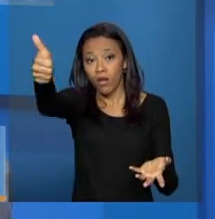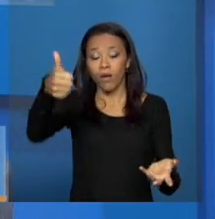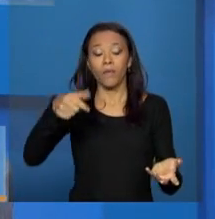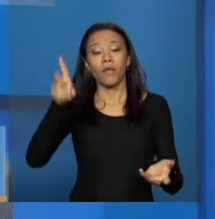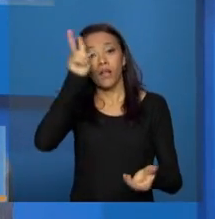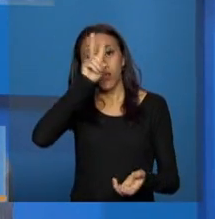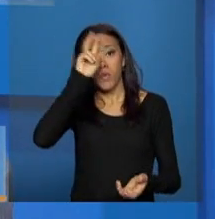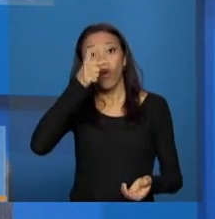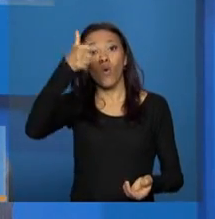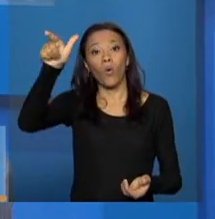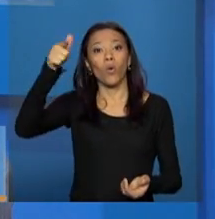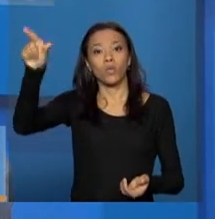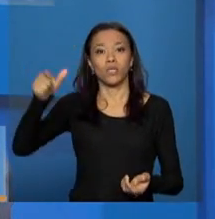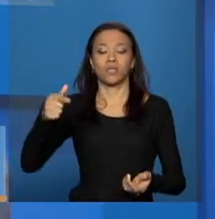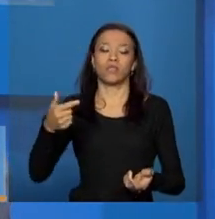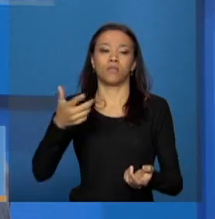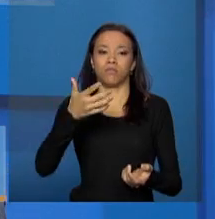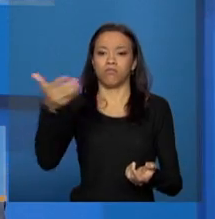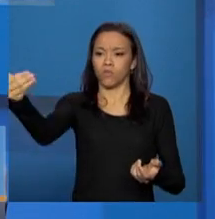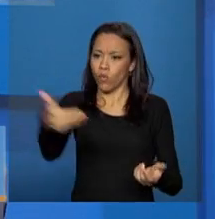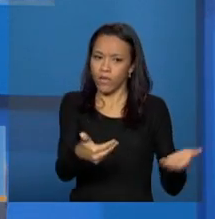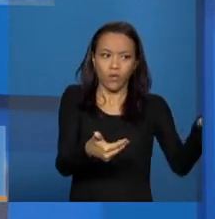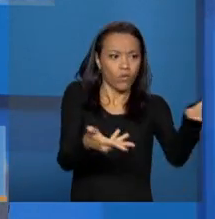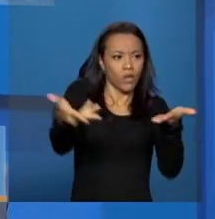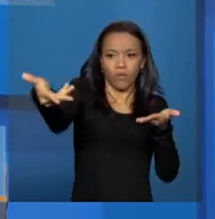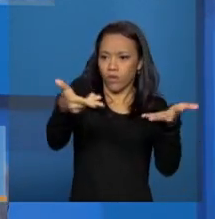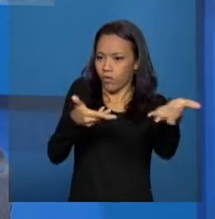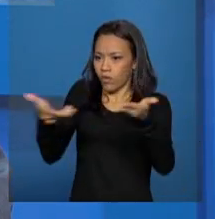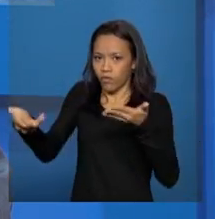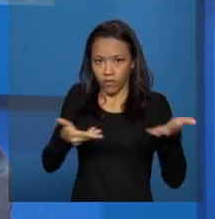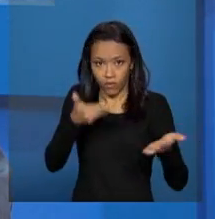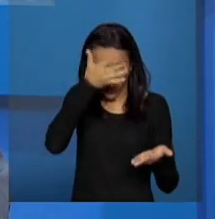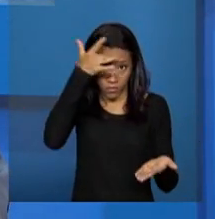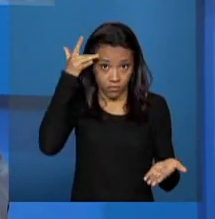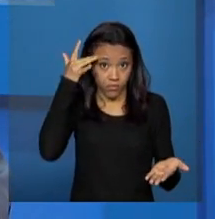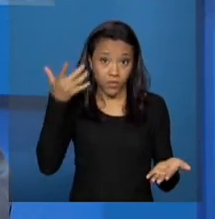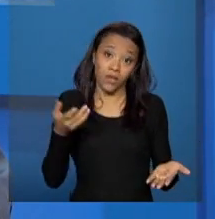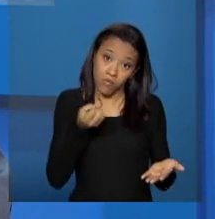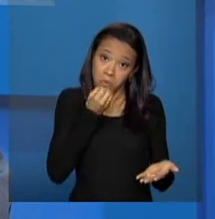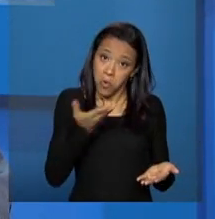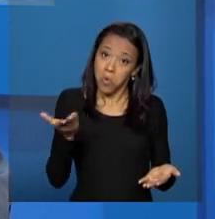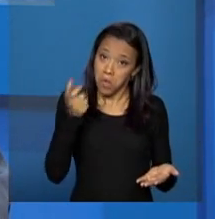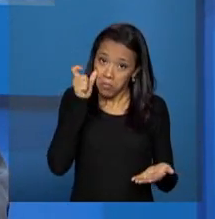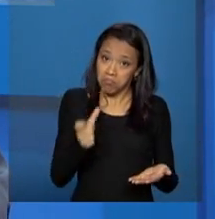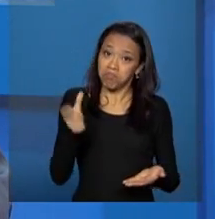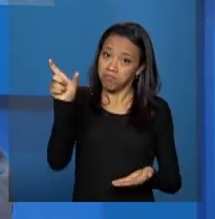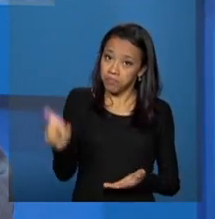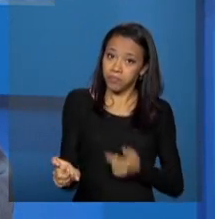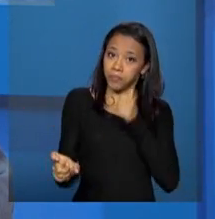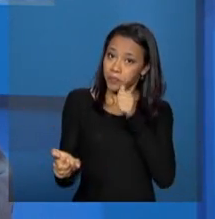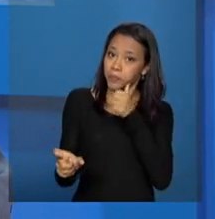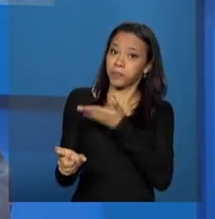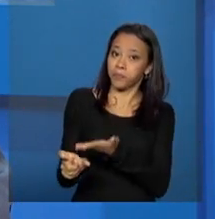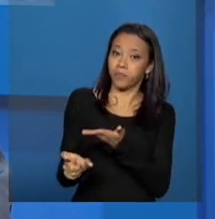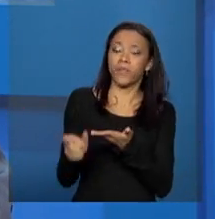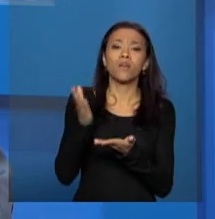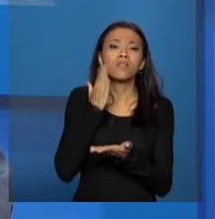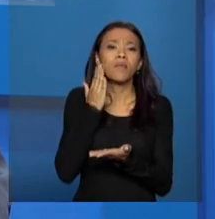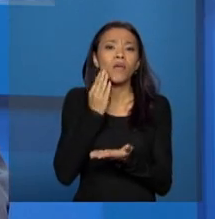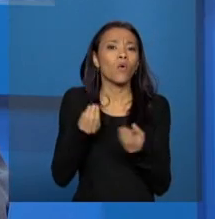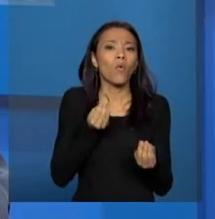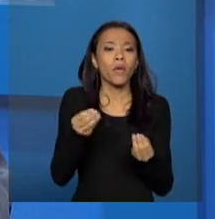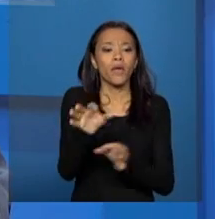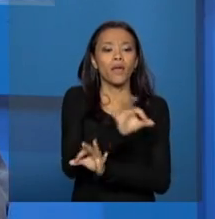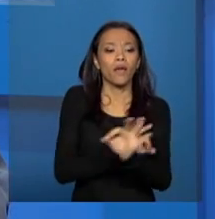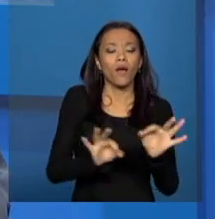políticos devem ser convidados. Então, foi bom que ela tenha um interesse. Então, agora seria conhecer a dinâmica e a estruturação da